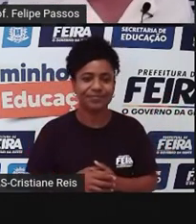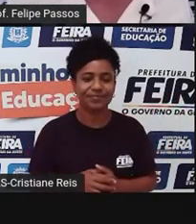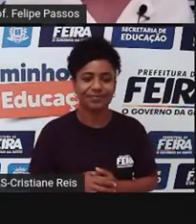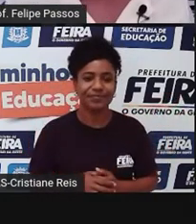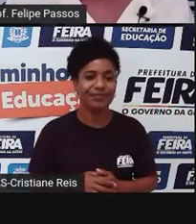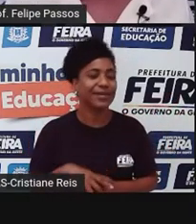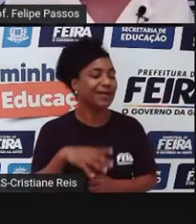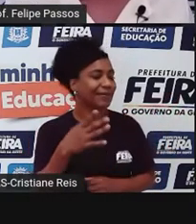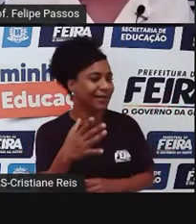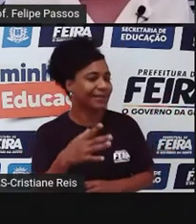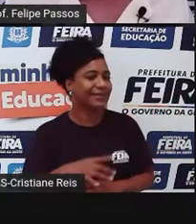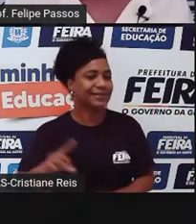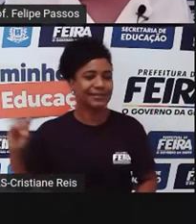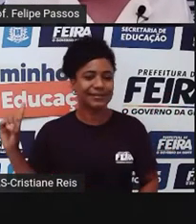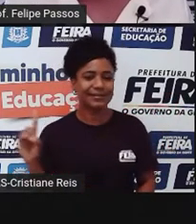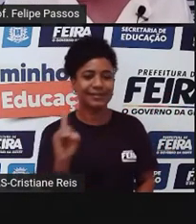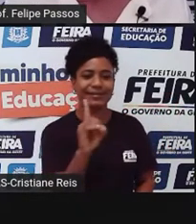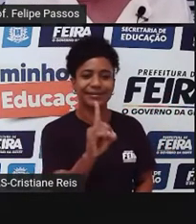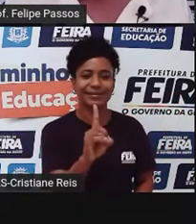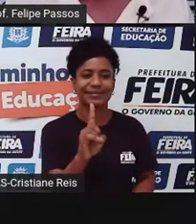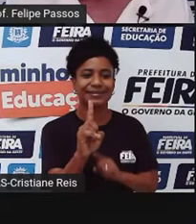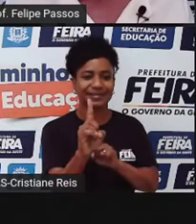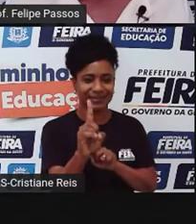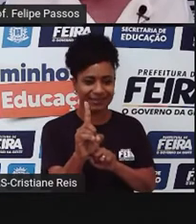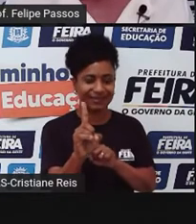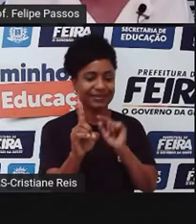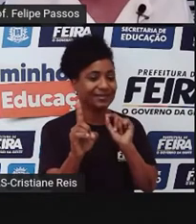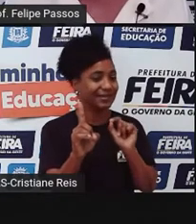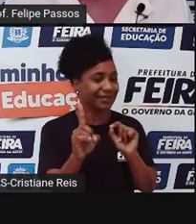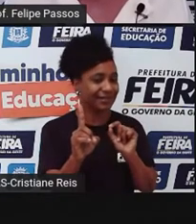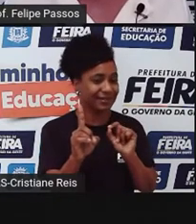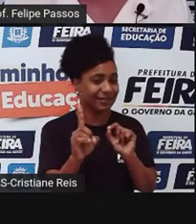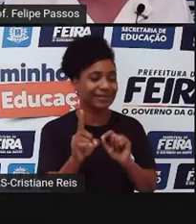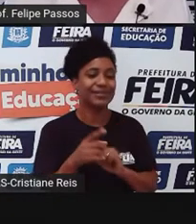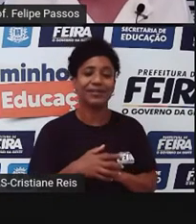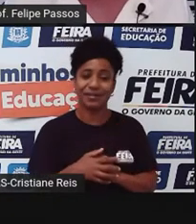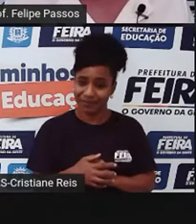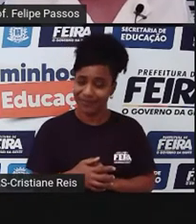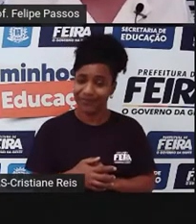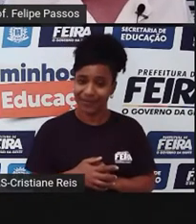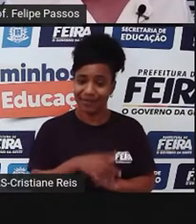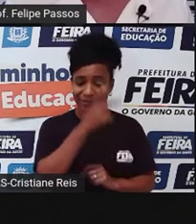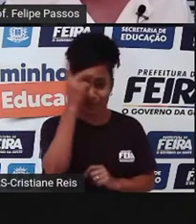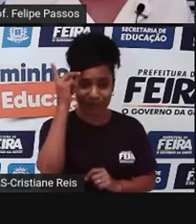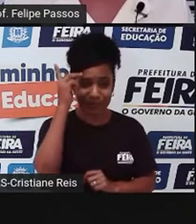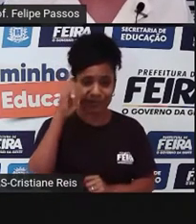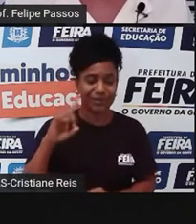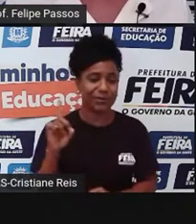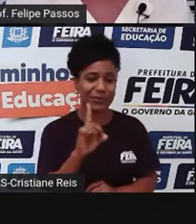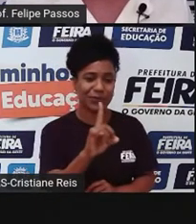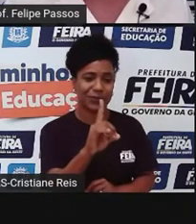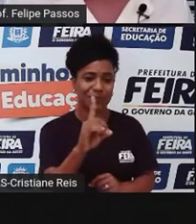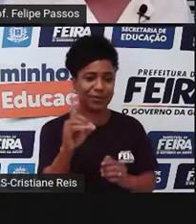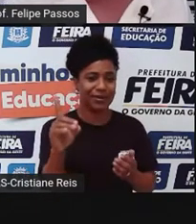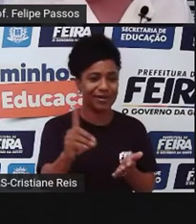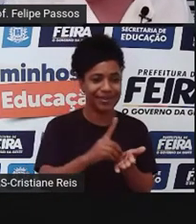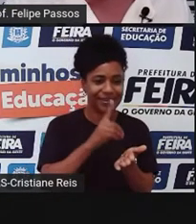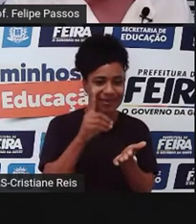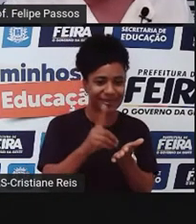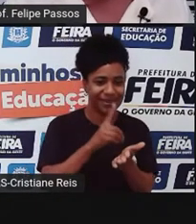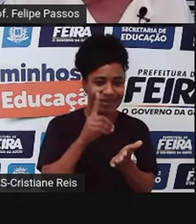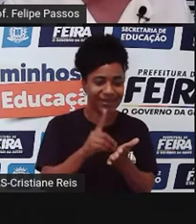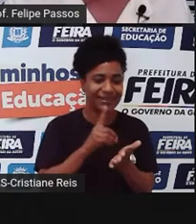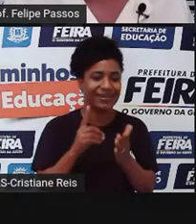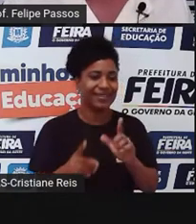surgem os influenciadores digitais. Pessoas que têm grande influência, que elas conseguem mudar a